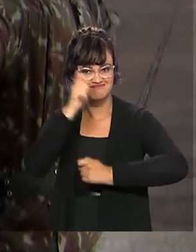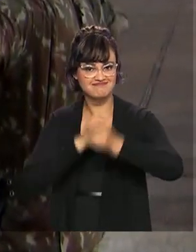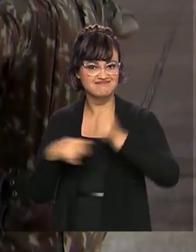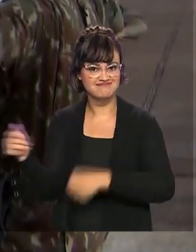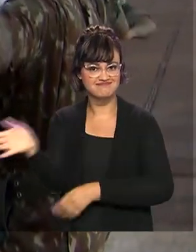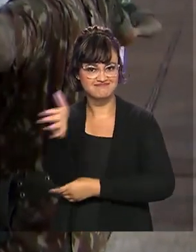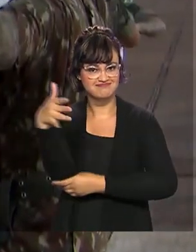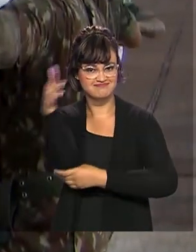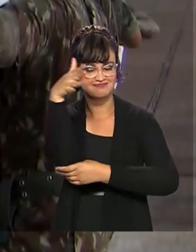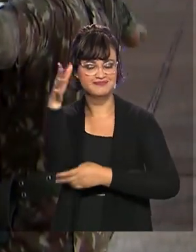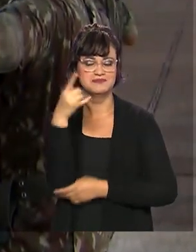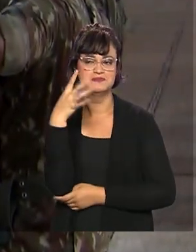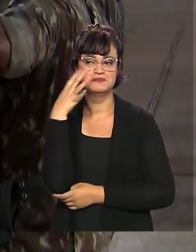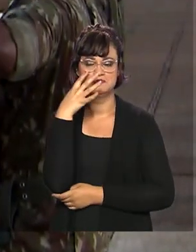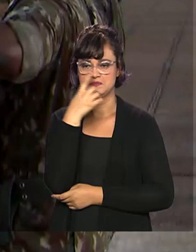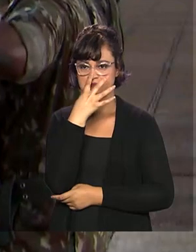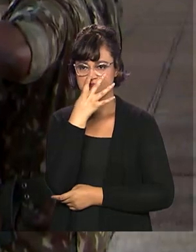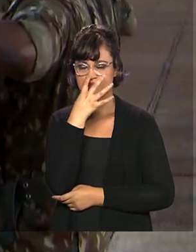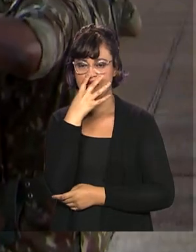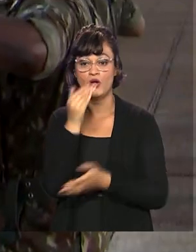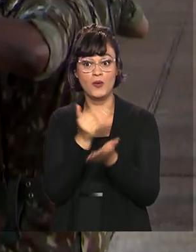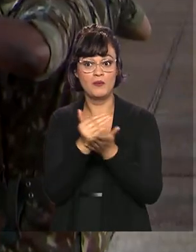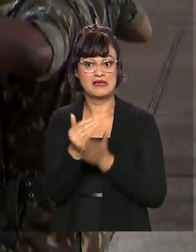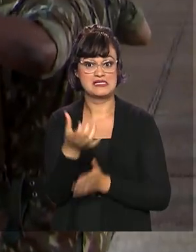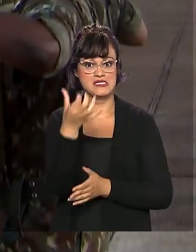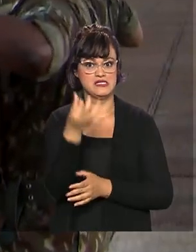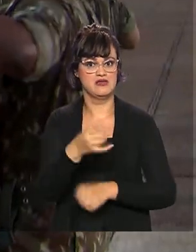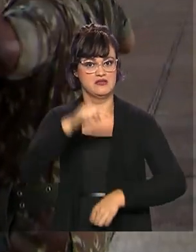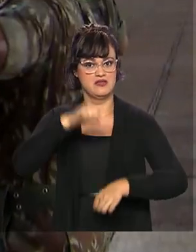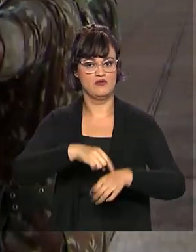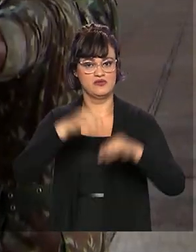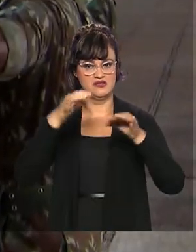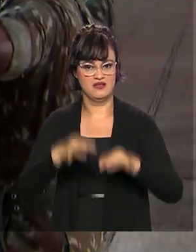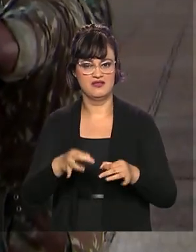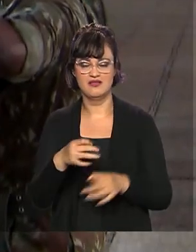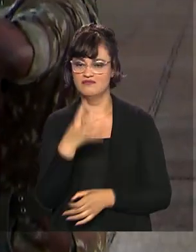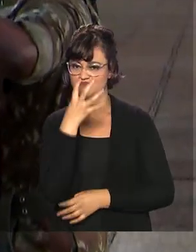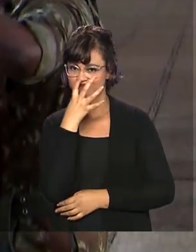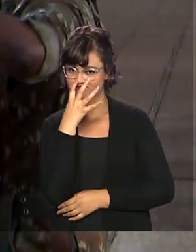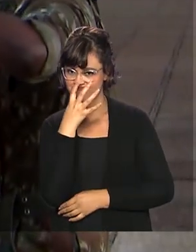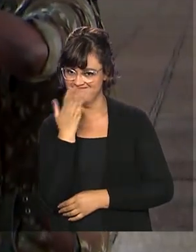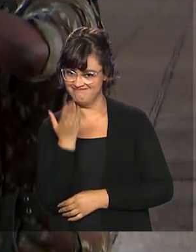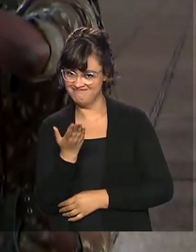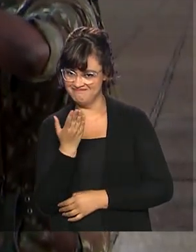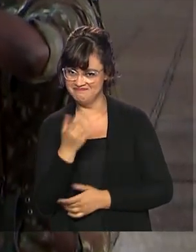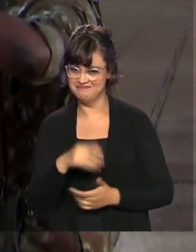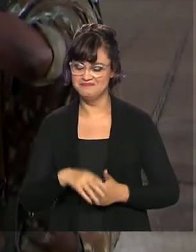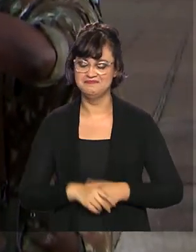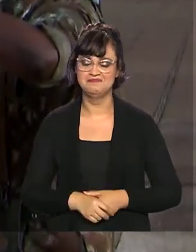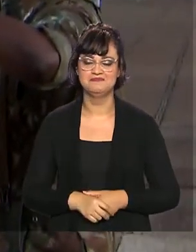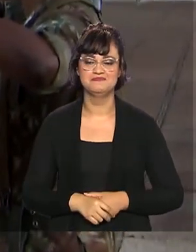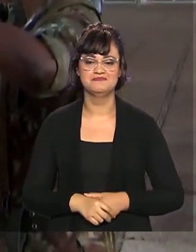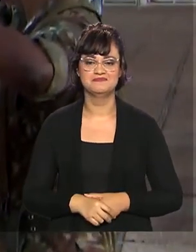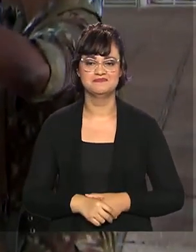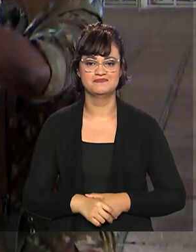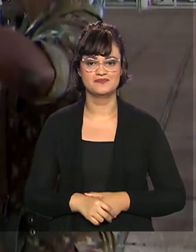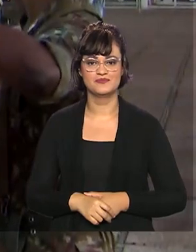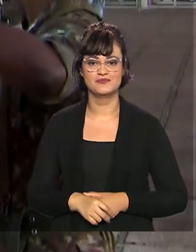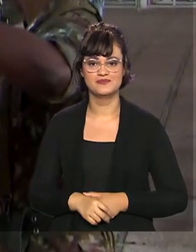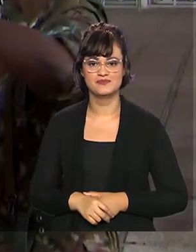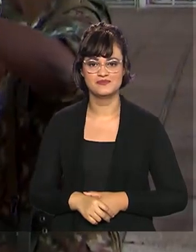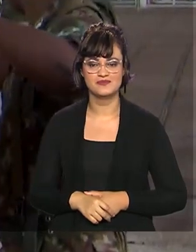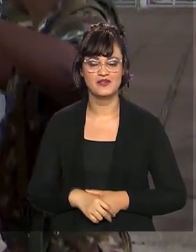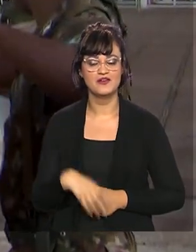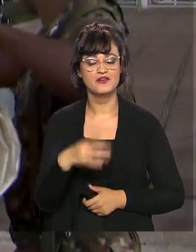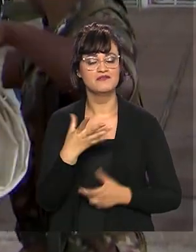da bandeira nacional, que começa às seis em ponto. Você acompanha aqui com a gente essas imagens ao vivo. Vamos